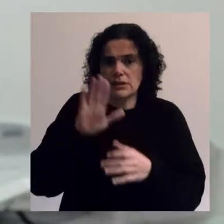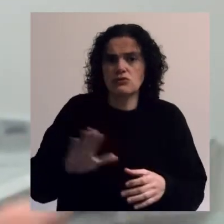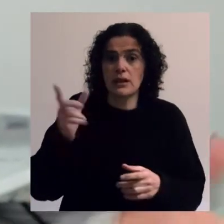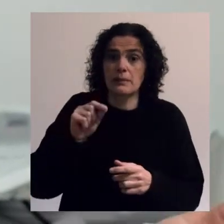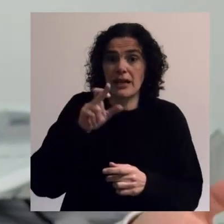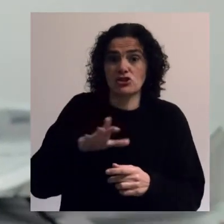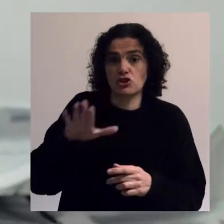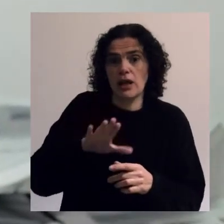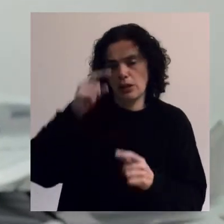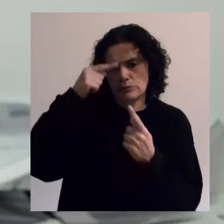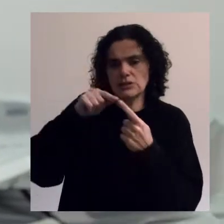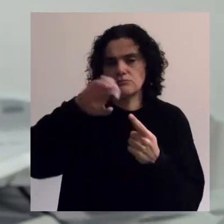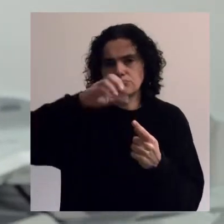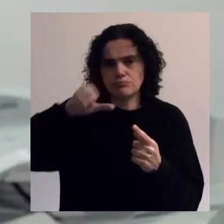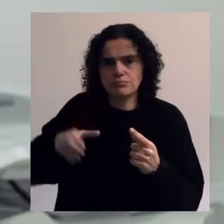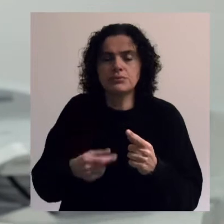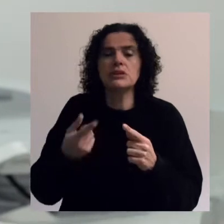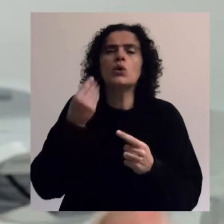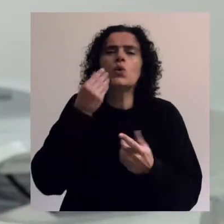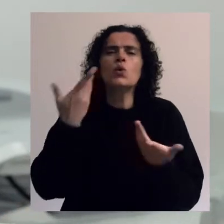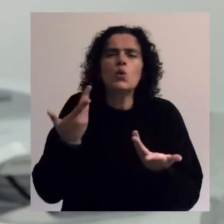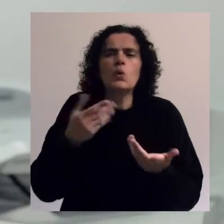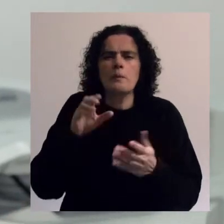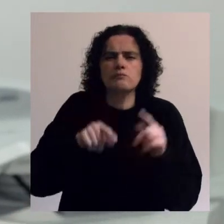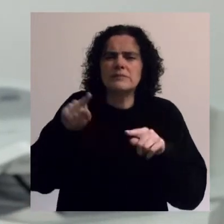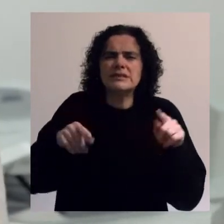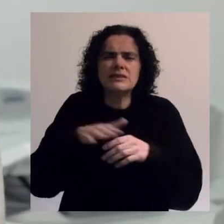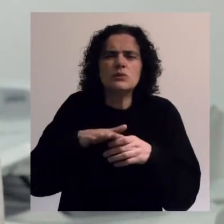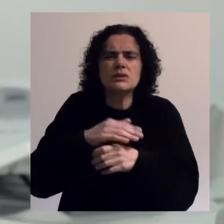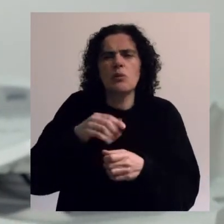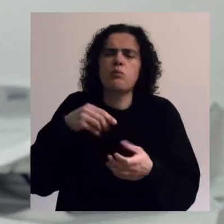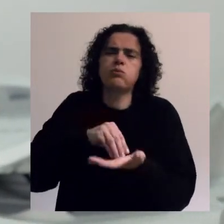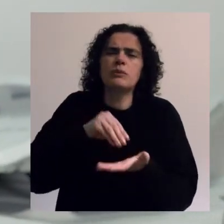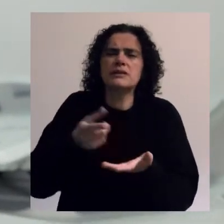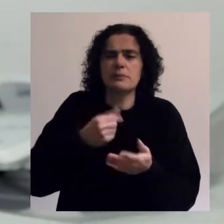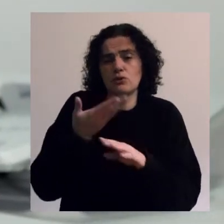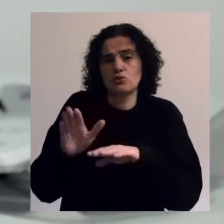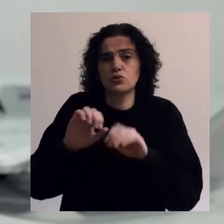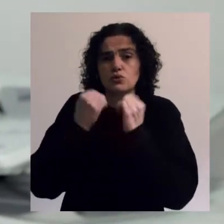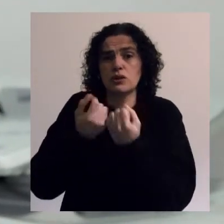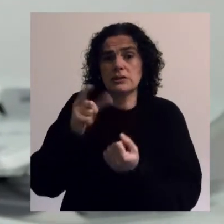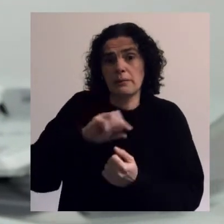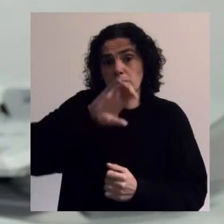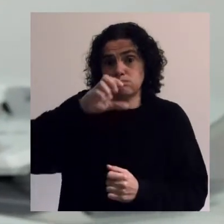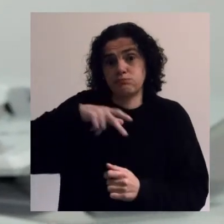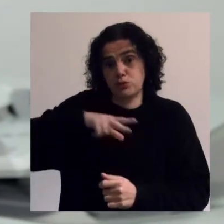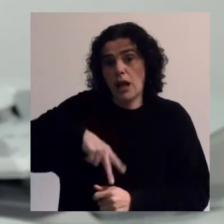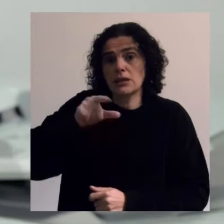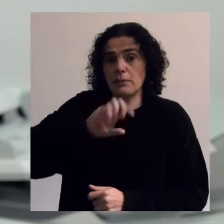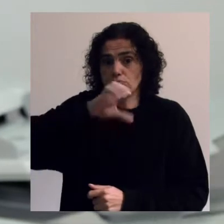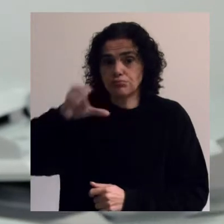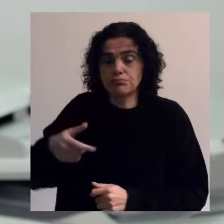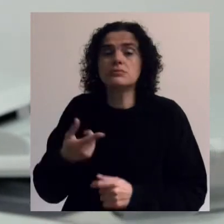regional, para os núcleos, para saber como é que se comportam os fenómenos de pobreza e exclusão social em Portugal e também nos nossos distritos.